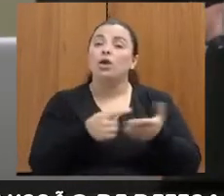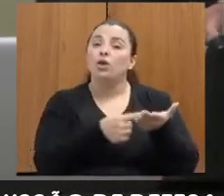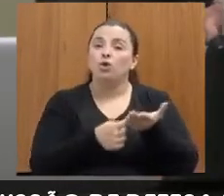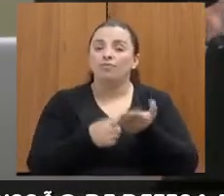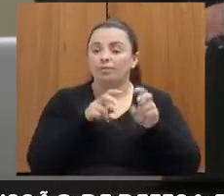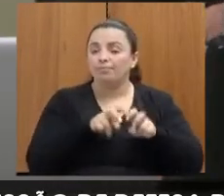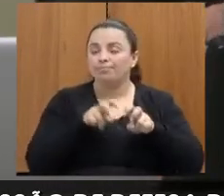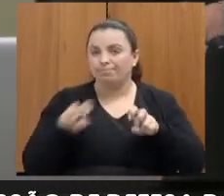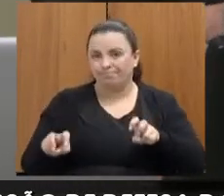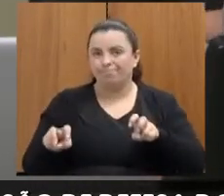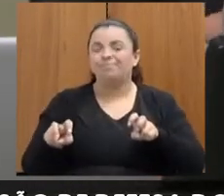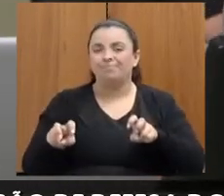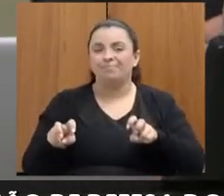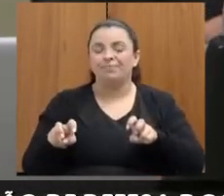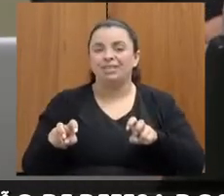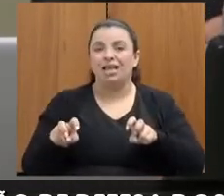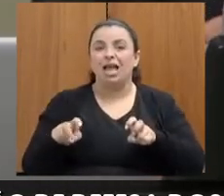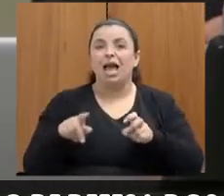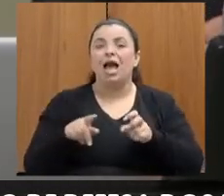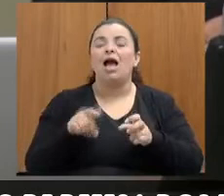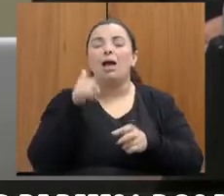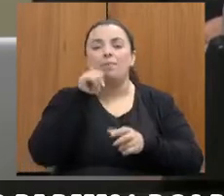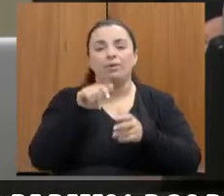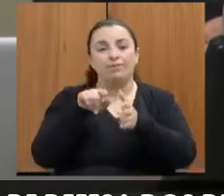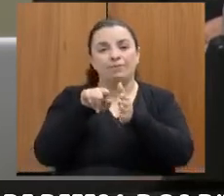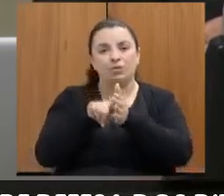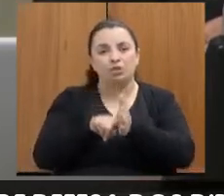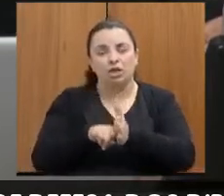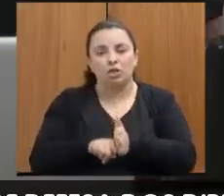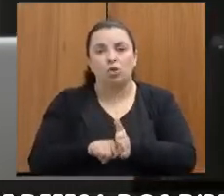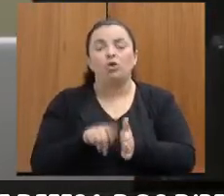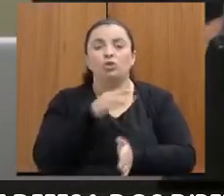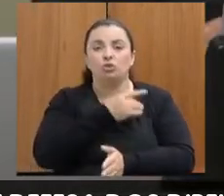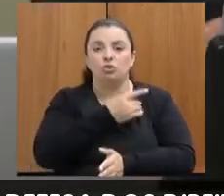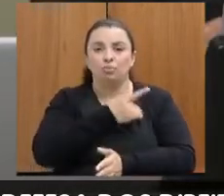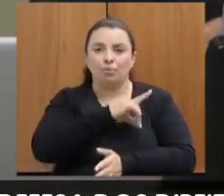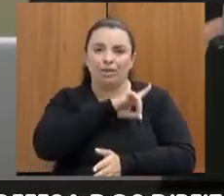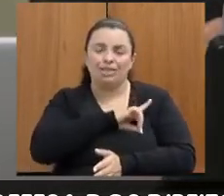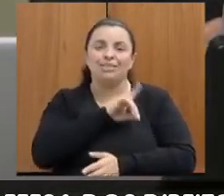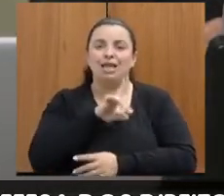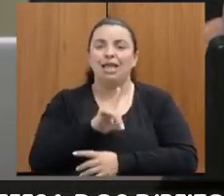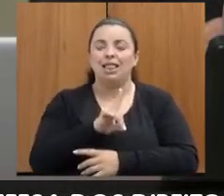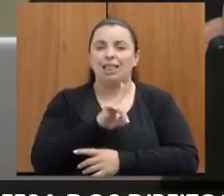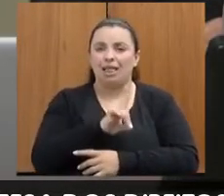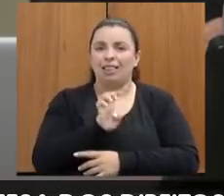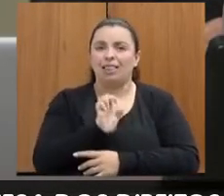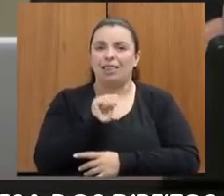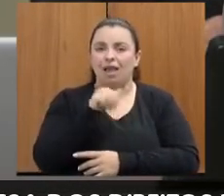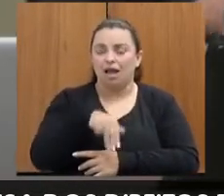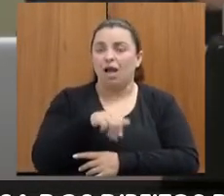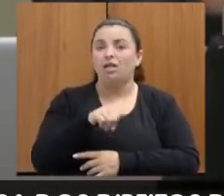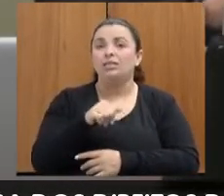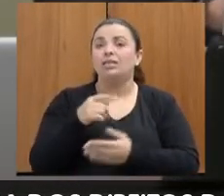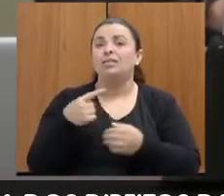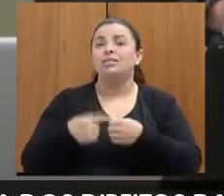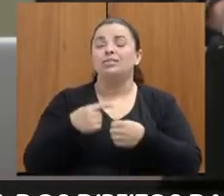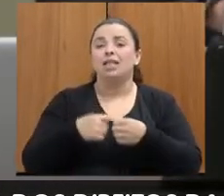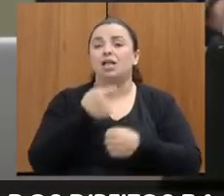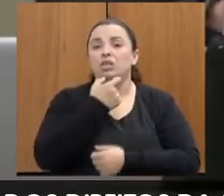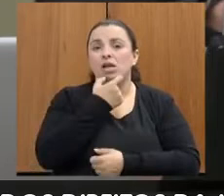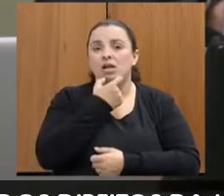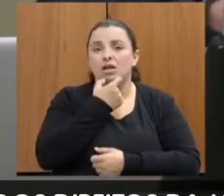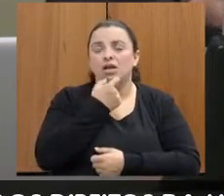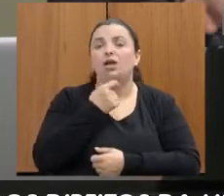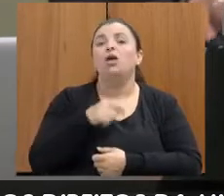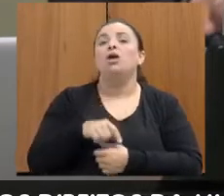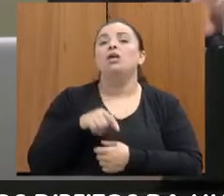mesa conosco a investigadora de polícia da Delegacia Especializada de Atendimento à Mulher, da DEAN de Nova Lima, Jaqueline